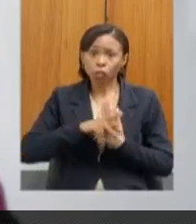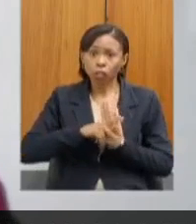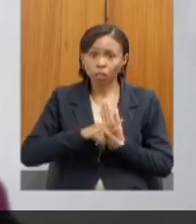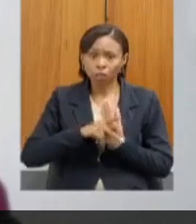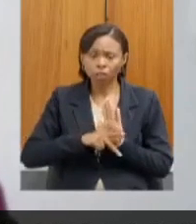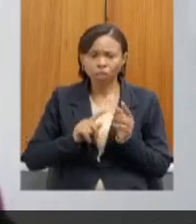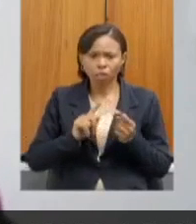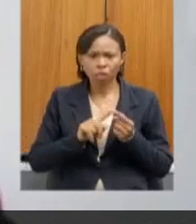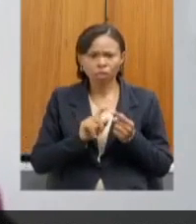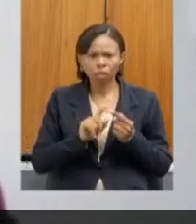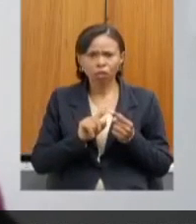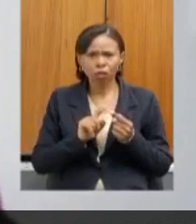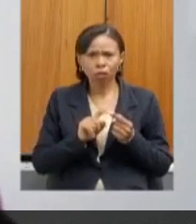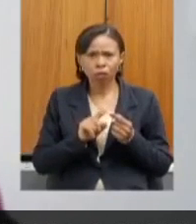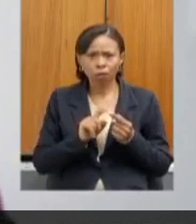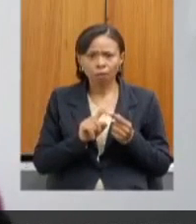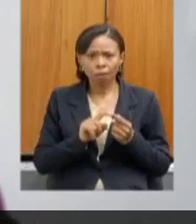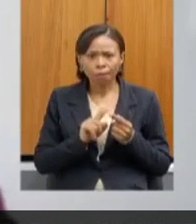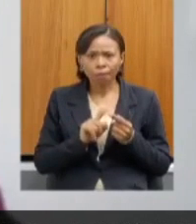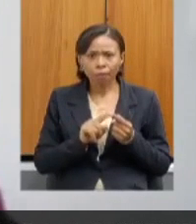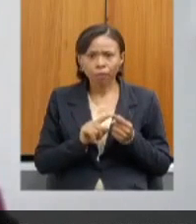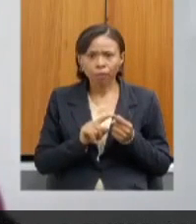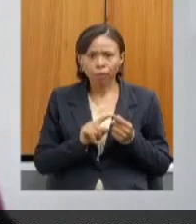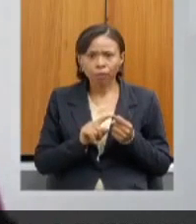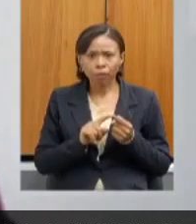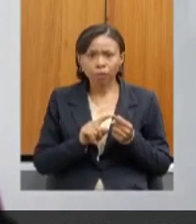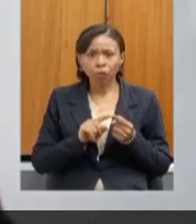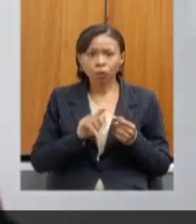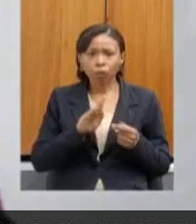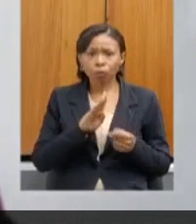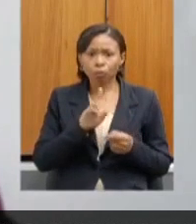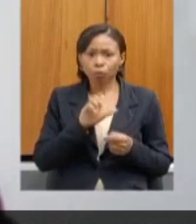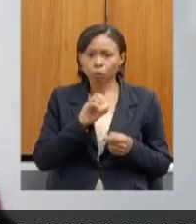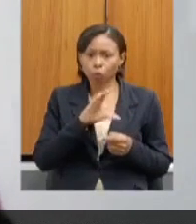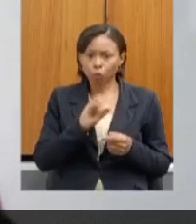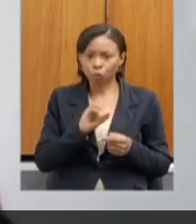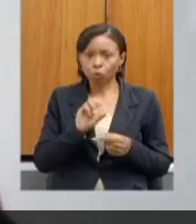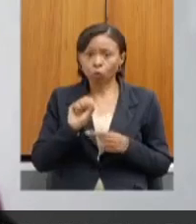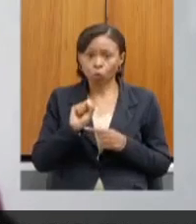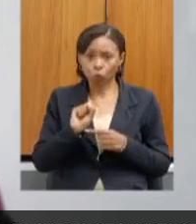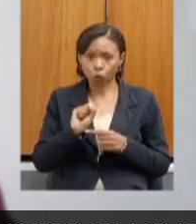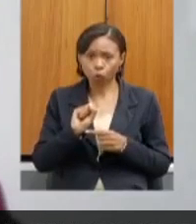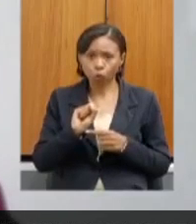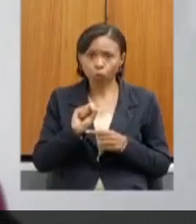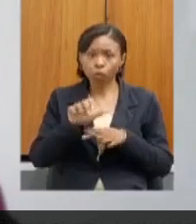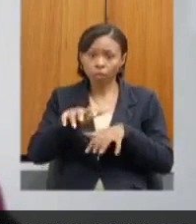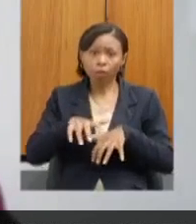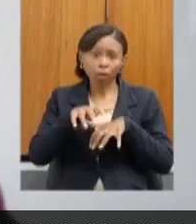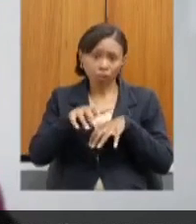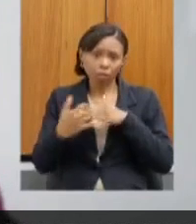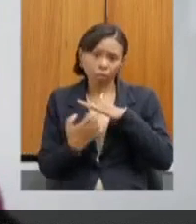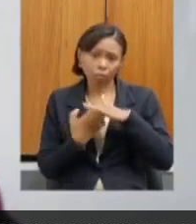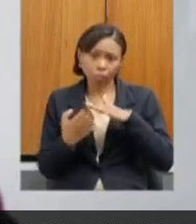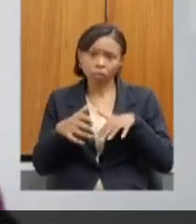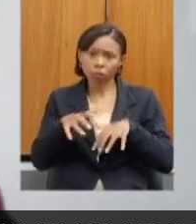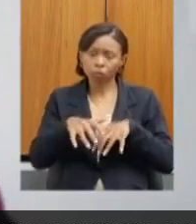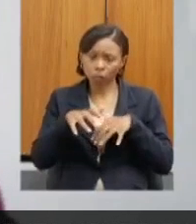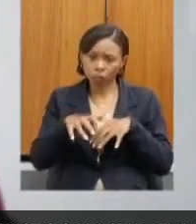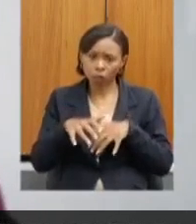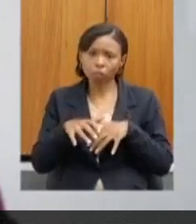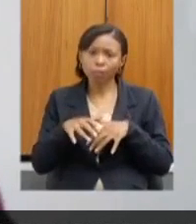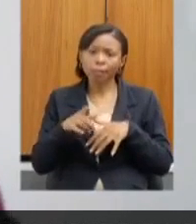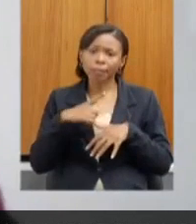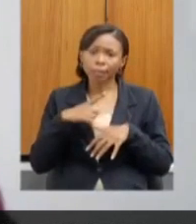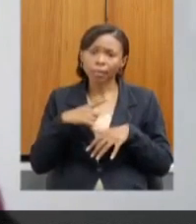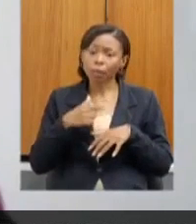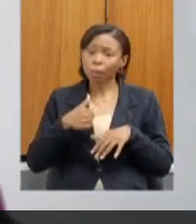diferentes, mas eu respeito, escuto, mas o projeto Bloco 8 da mineradora Sank propõe o maior prendimento minerário aqui para a região do Norte de